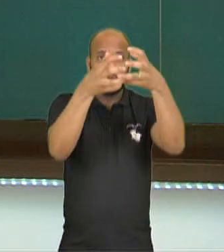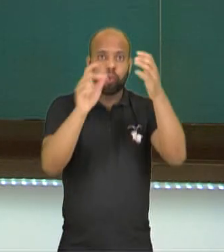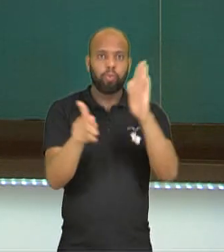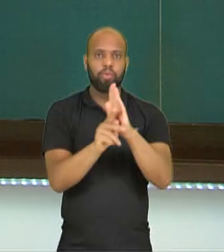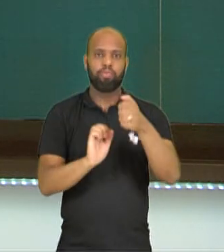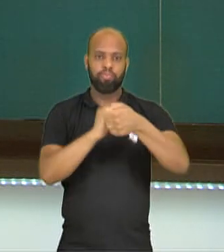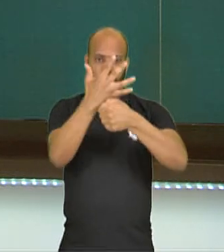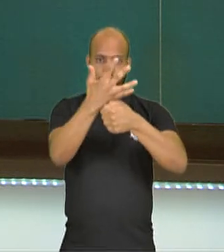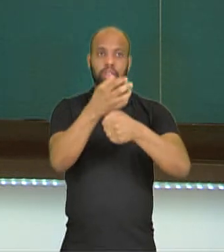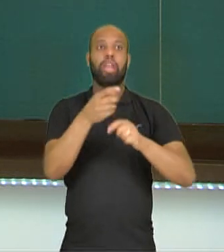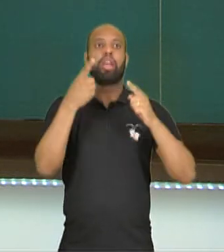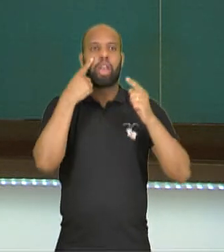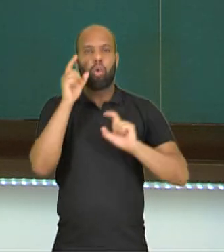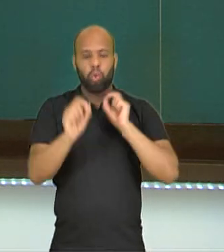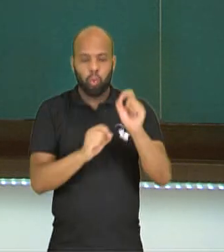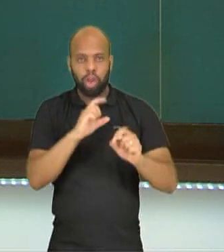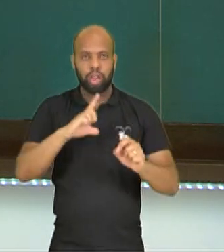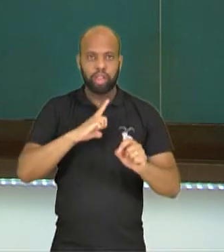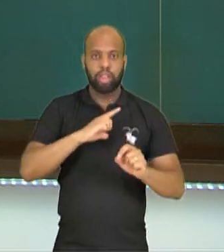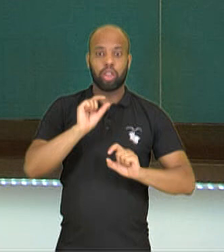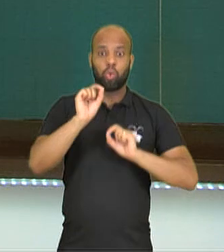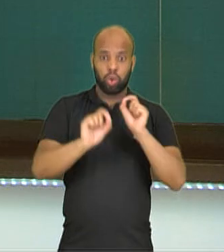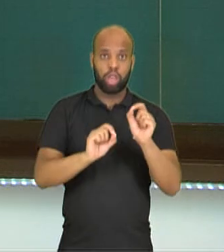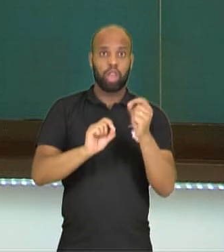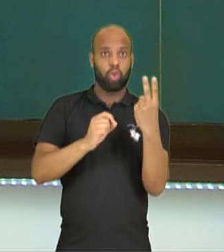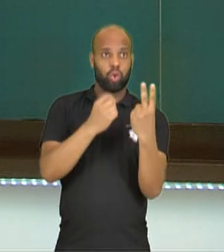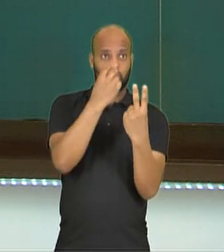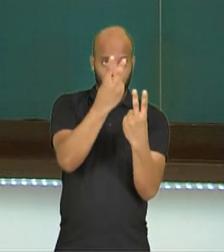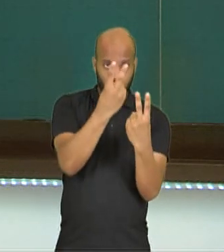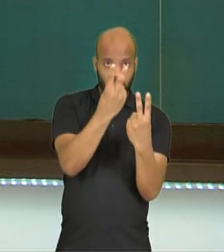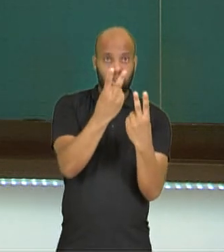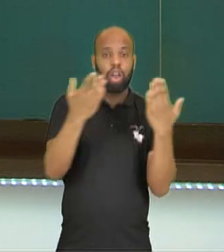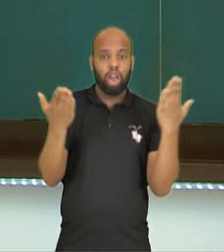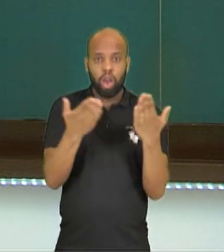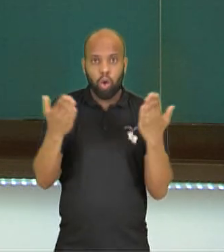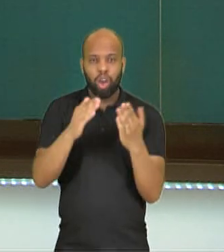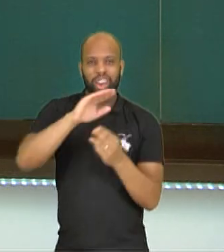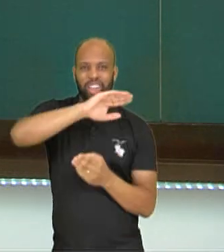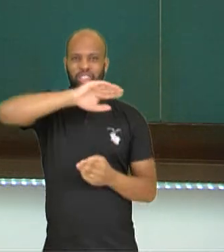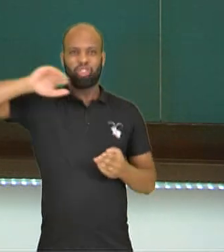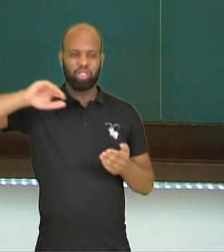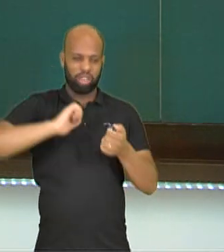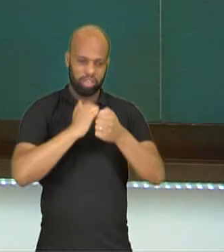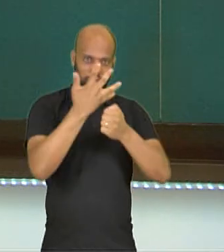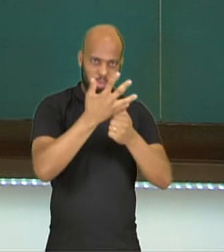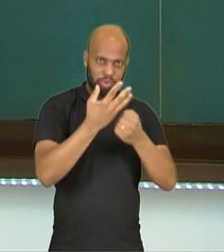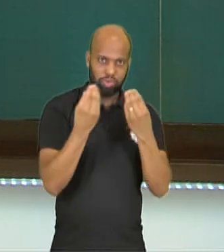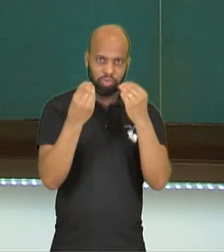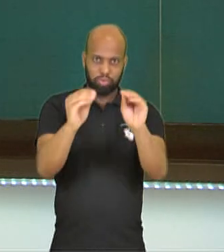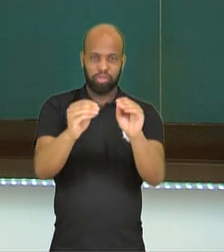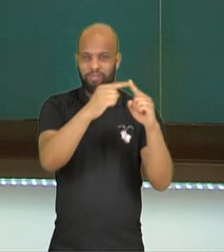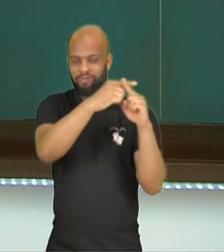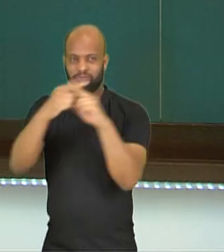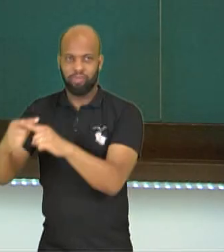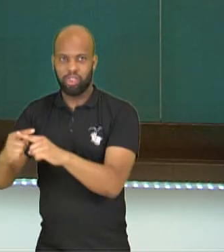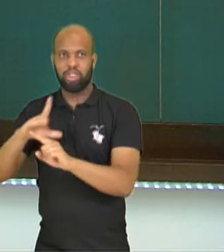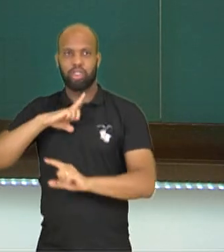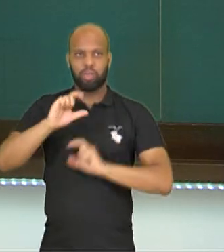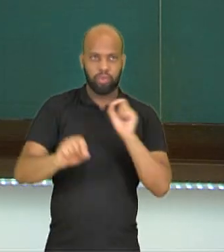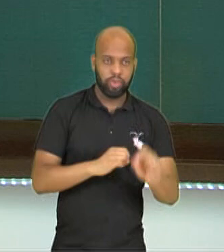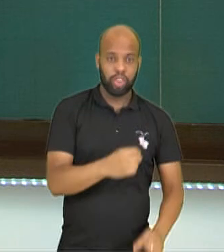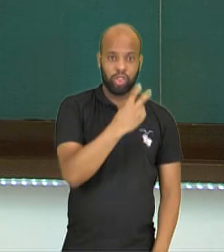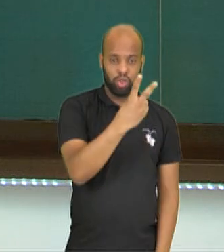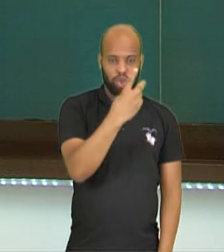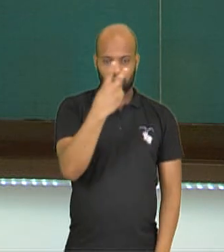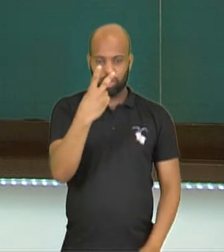sobra só a basezinha, ó. 2 vezes 2 vezes 2, que dá 8, ok? Então tem que lembrar que a raiz é o contrário